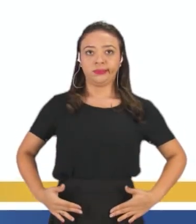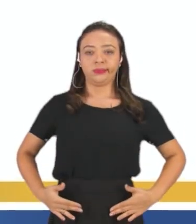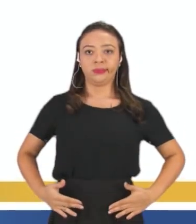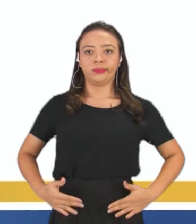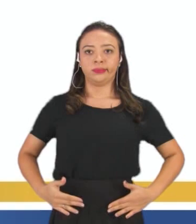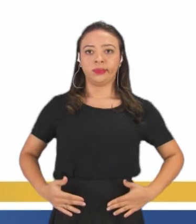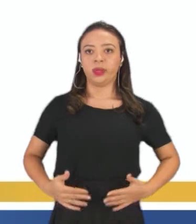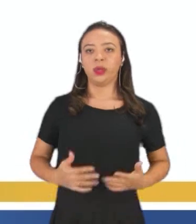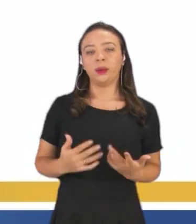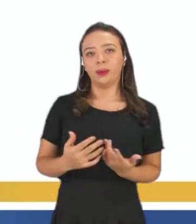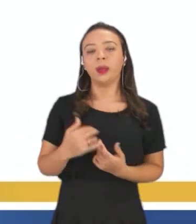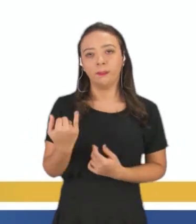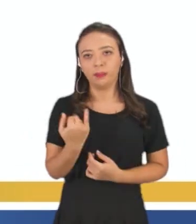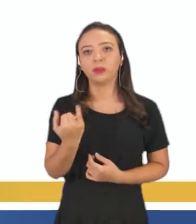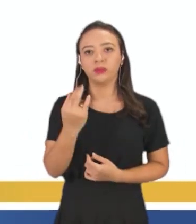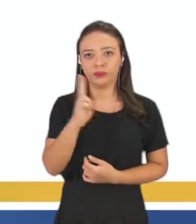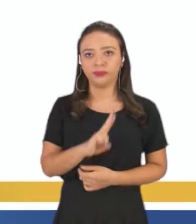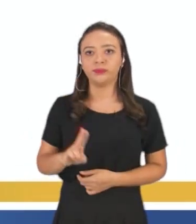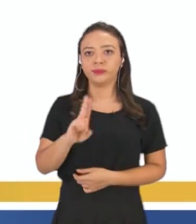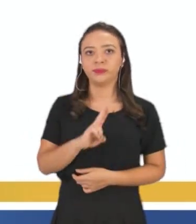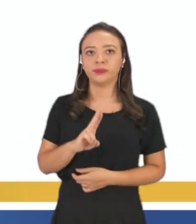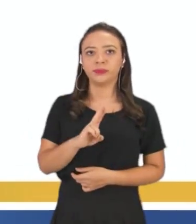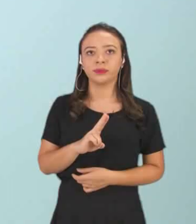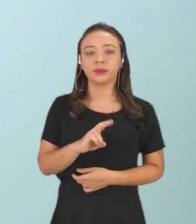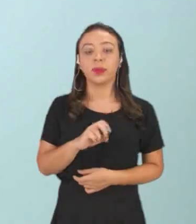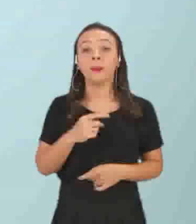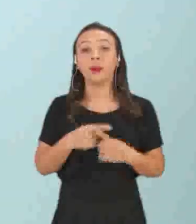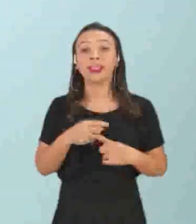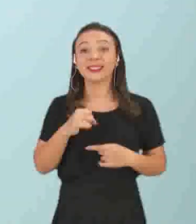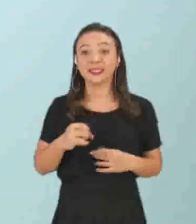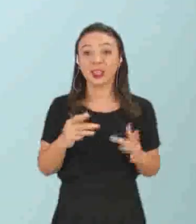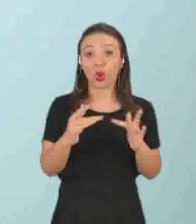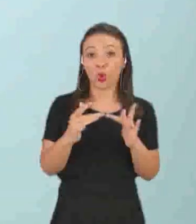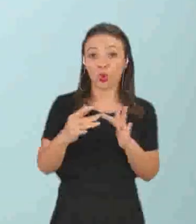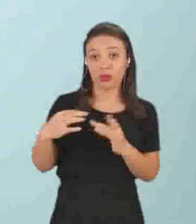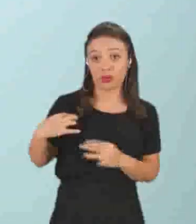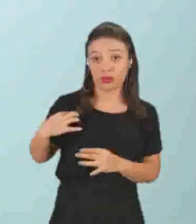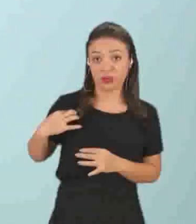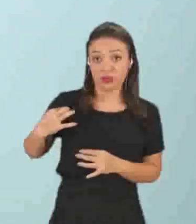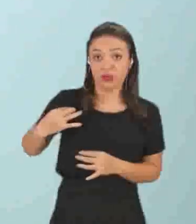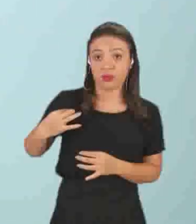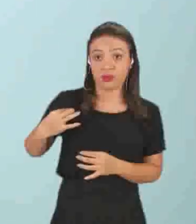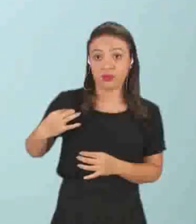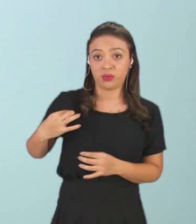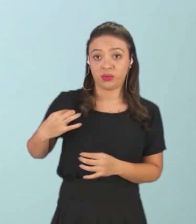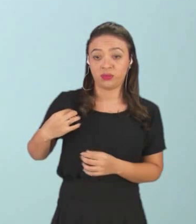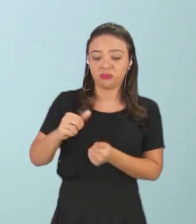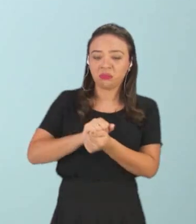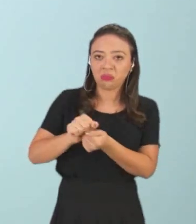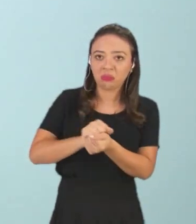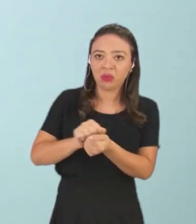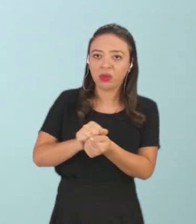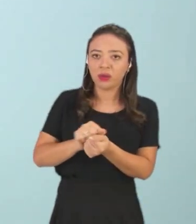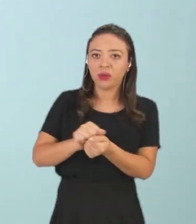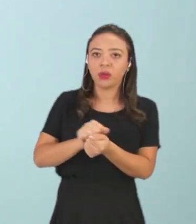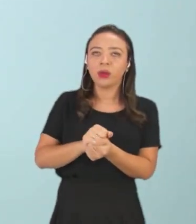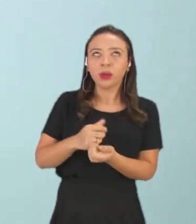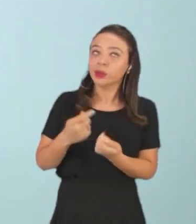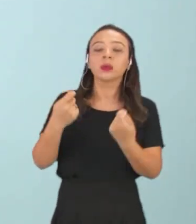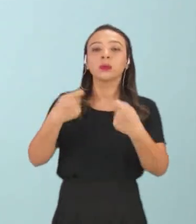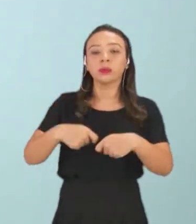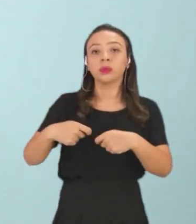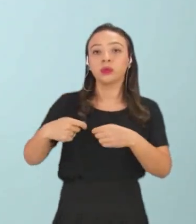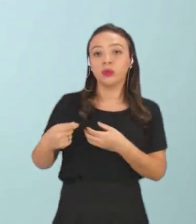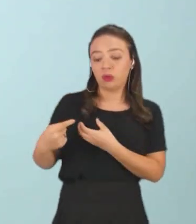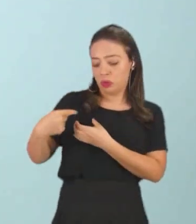como de laboratório, mas é muito importante, porque se entrar em contato com a nossa roupa, ao lavar, vai causar um